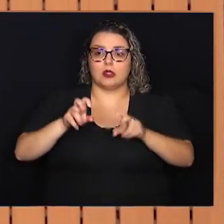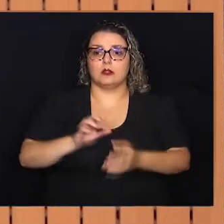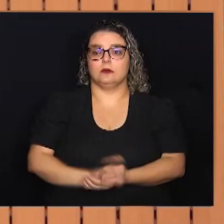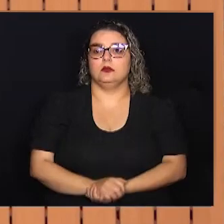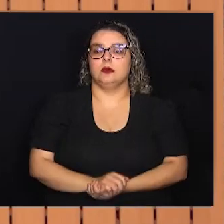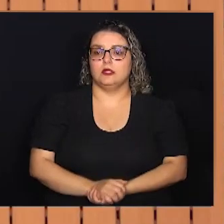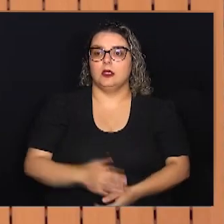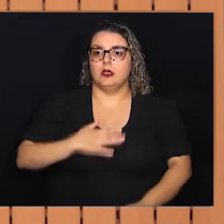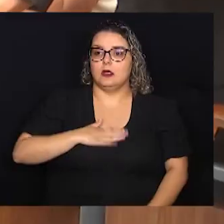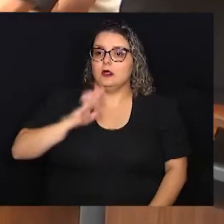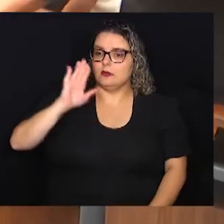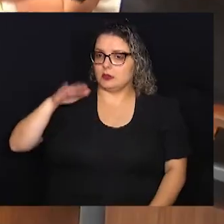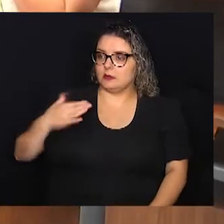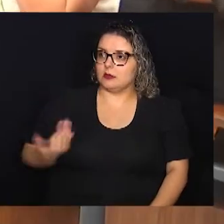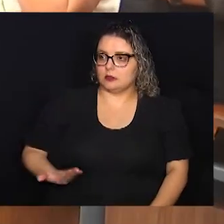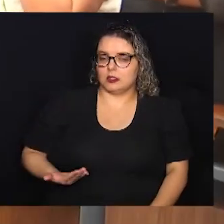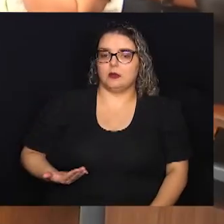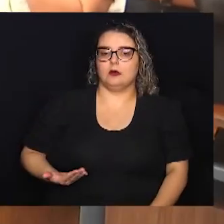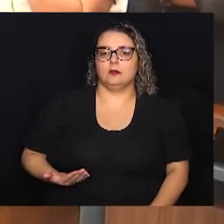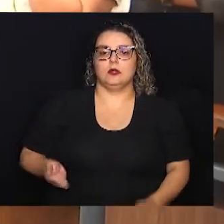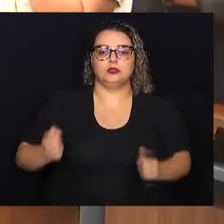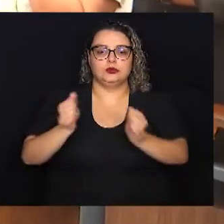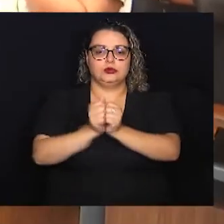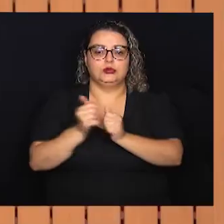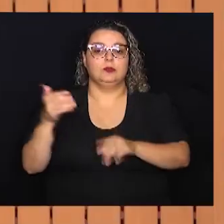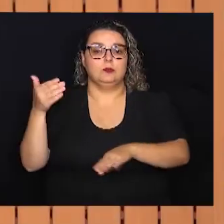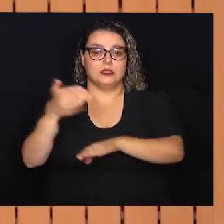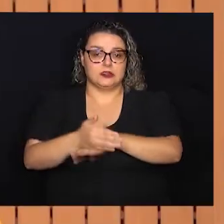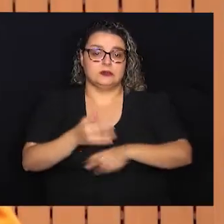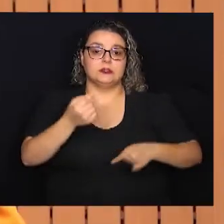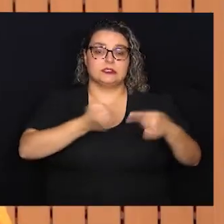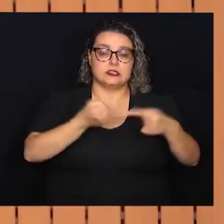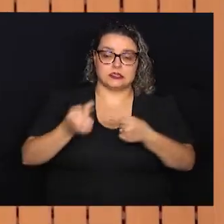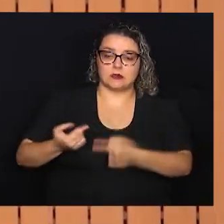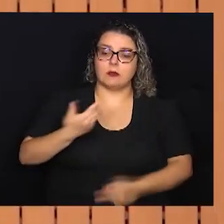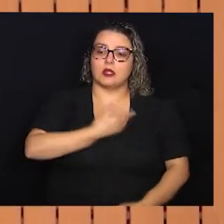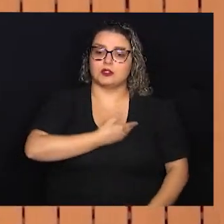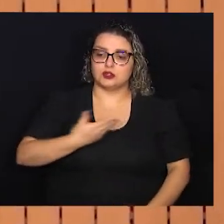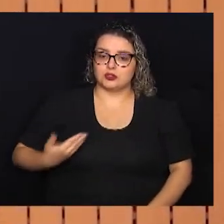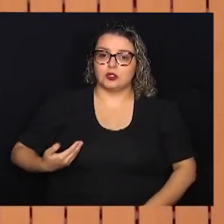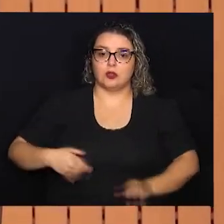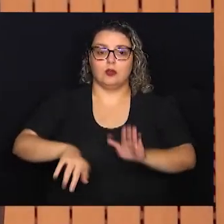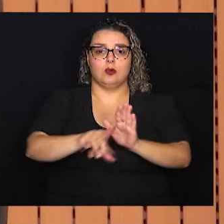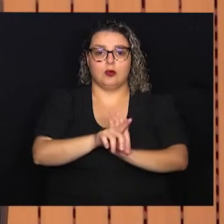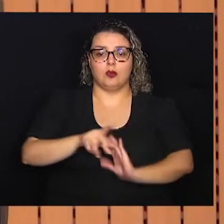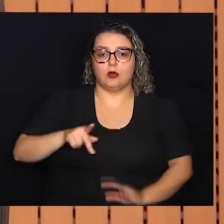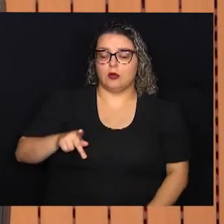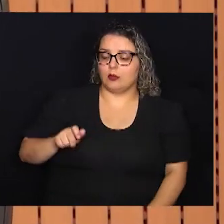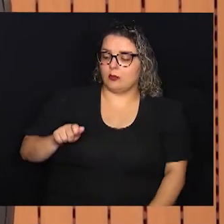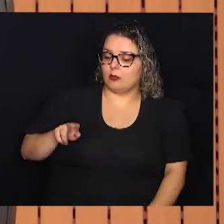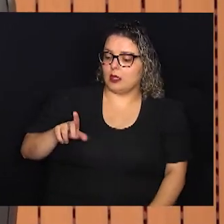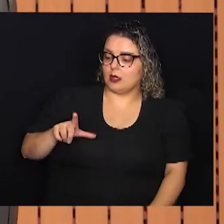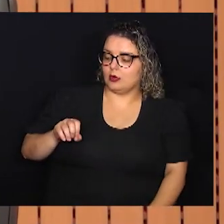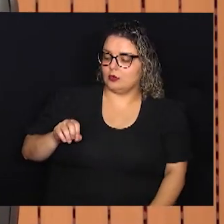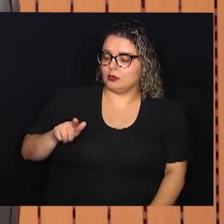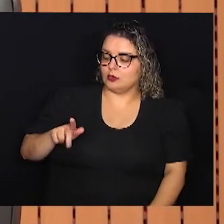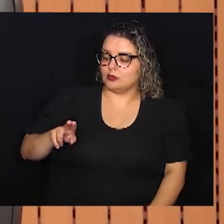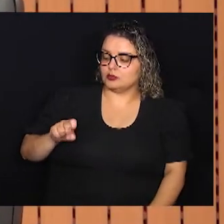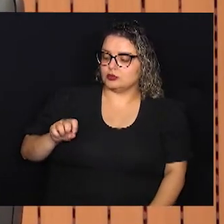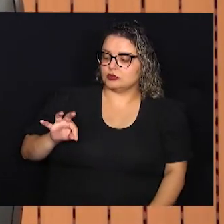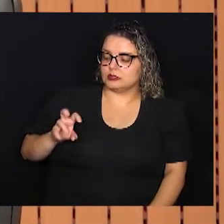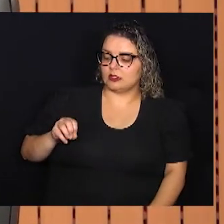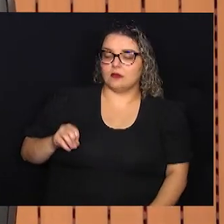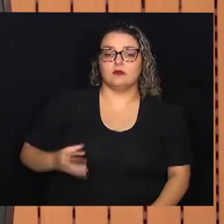se debater o tema. Para mim é uma grande honra estar aqui, né? Podendo participar desse debate público sobre a lei Paulo